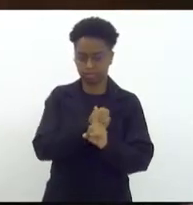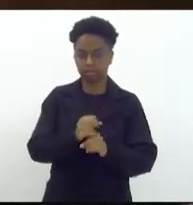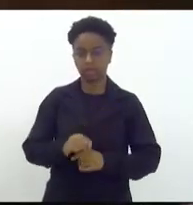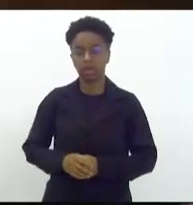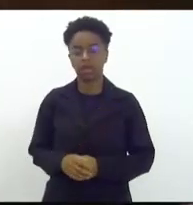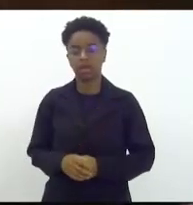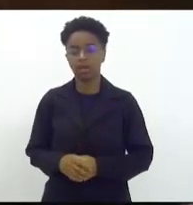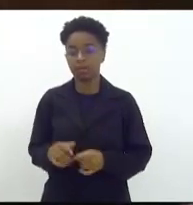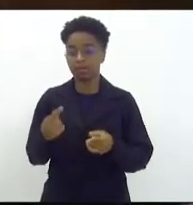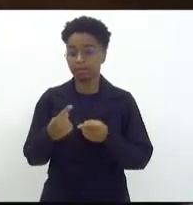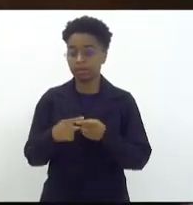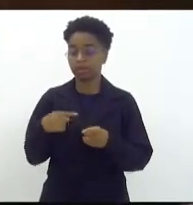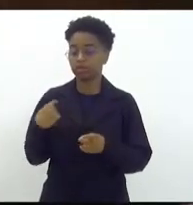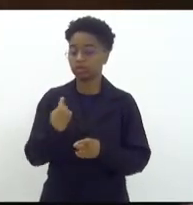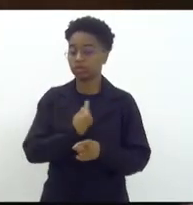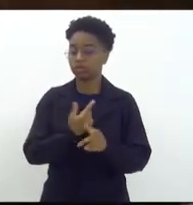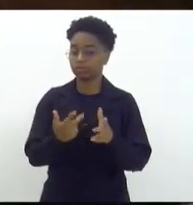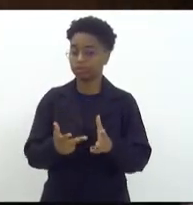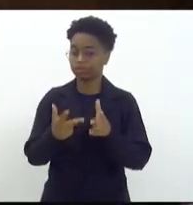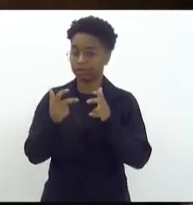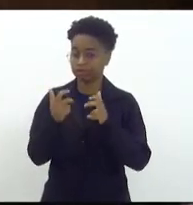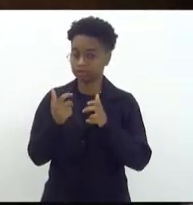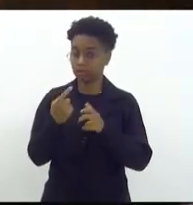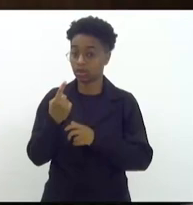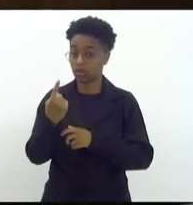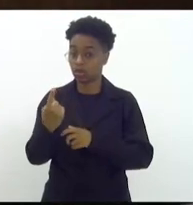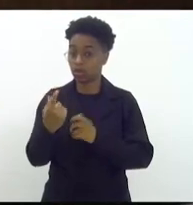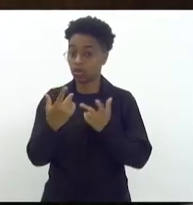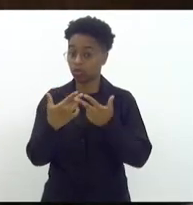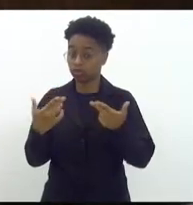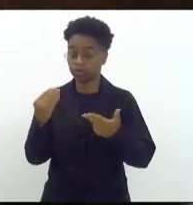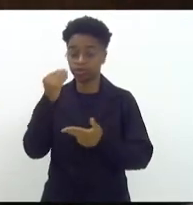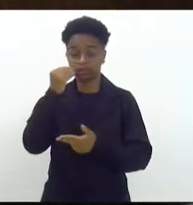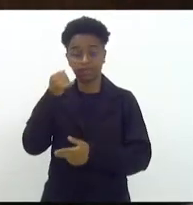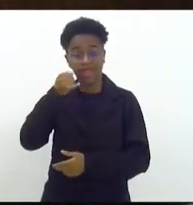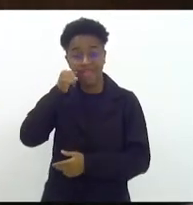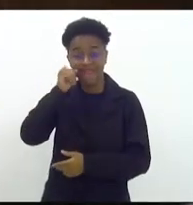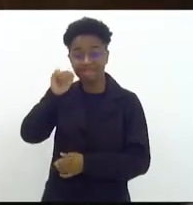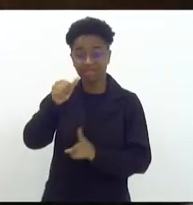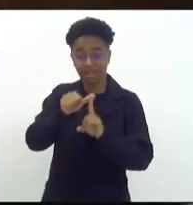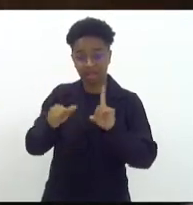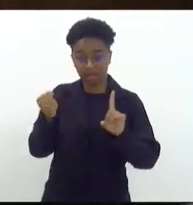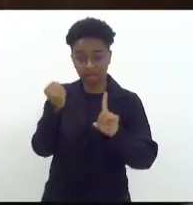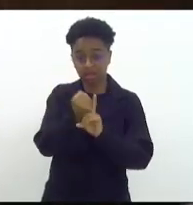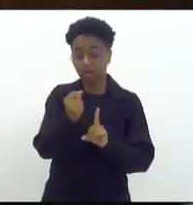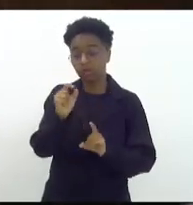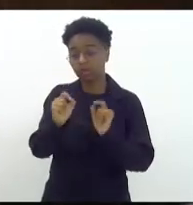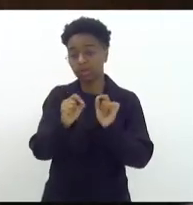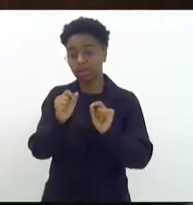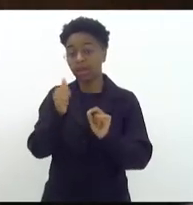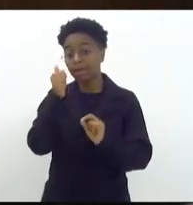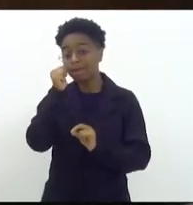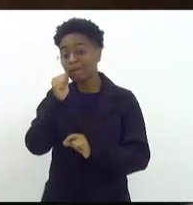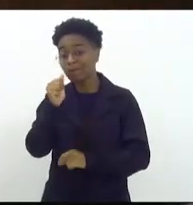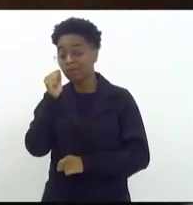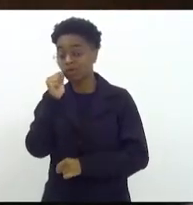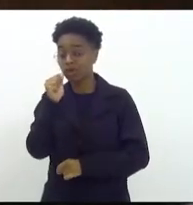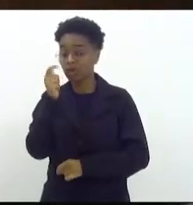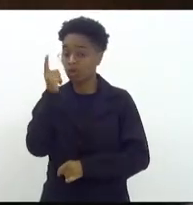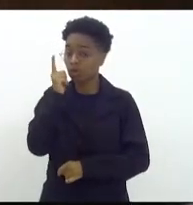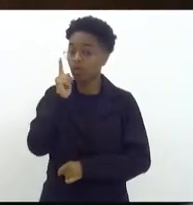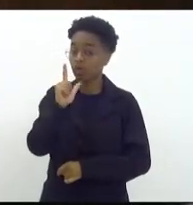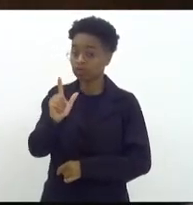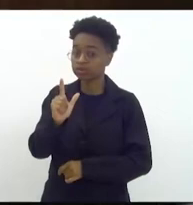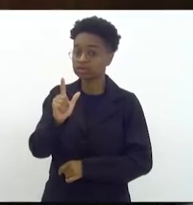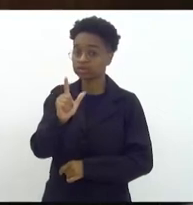em que nós identificamos que uma das questões para evitar o feminicídio era que as mulheres pudessem